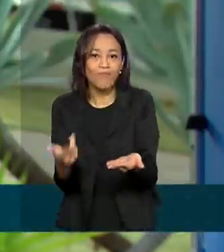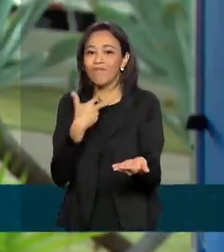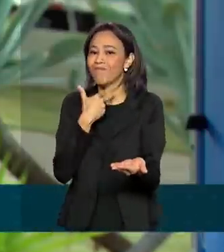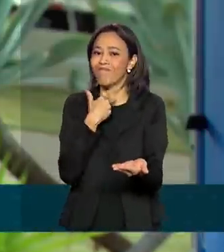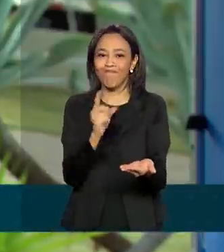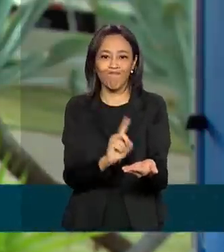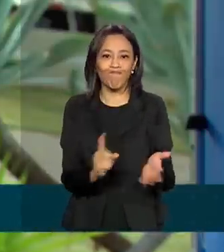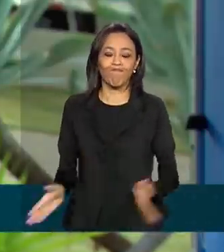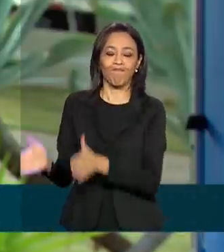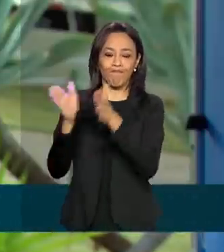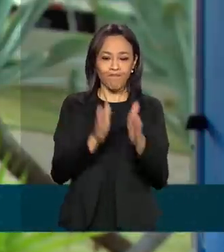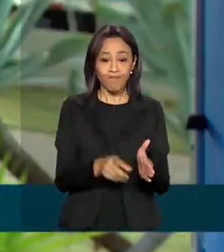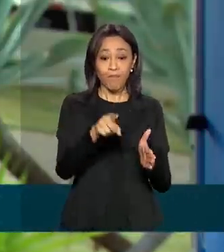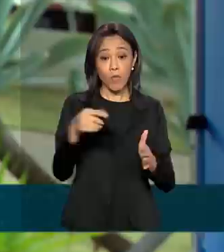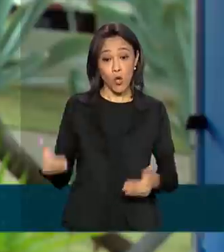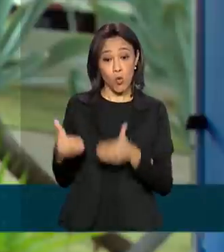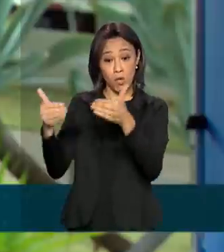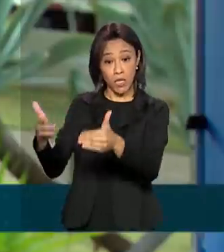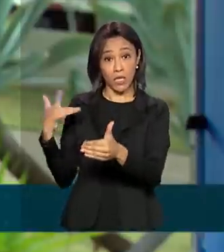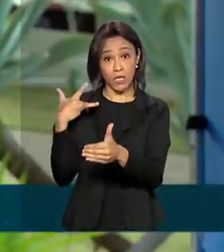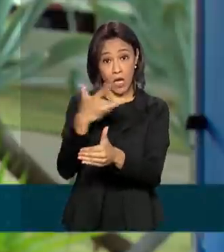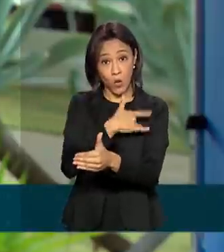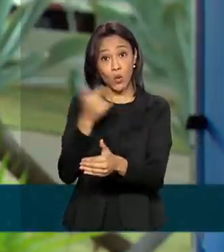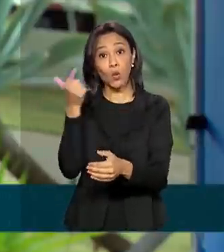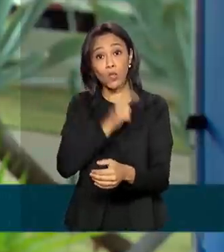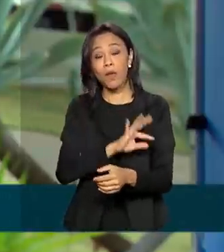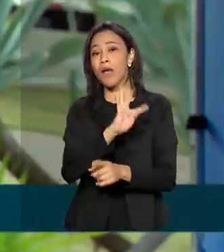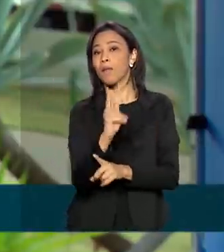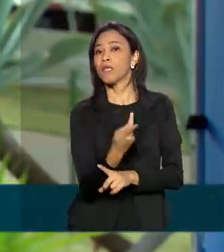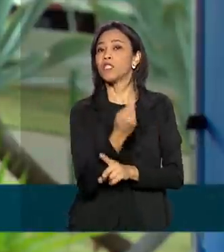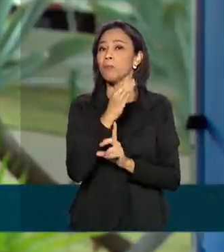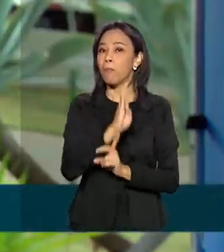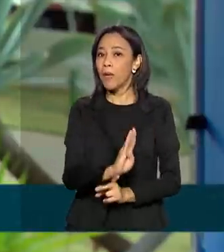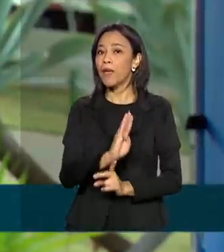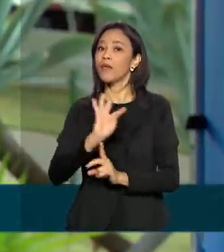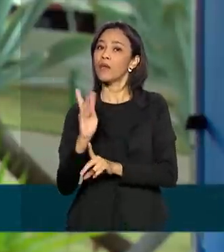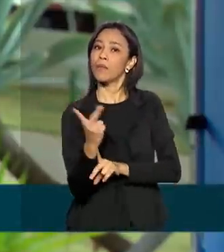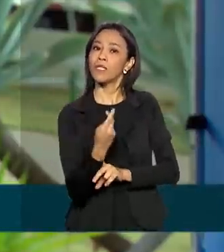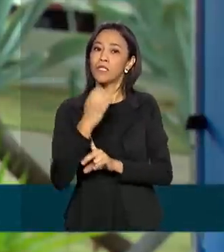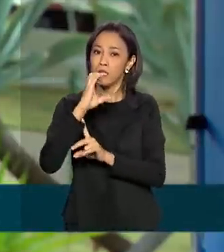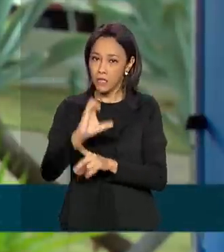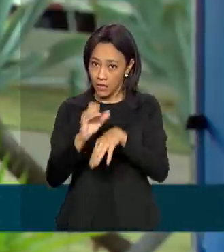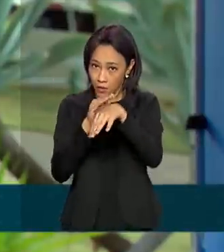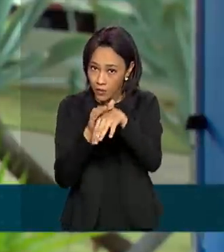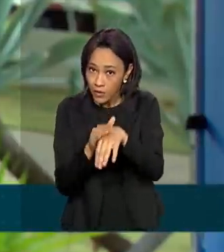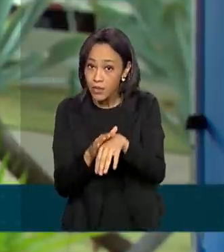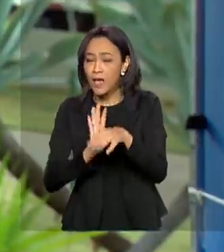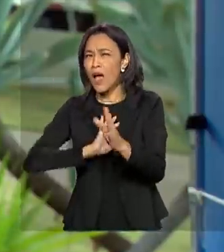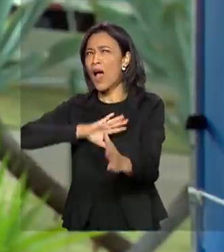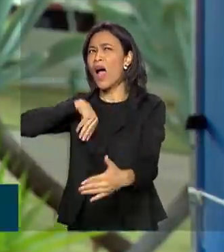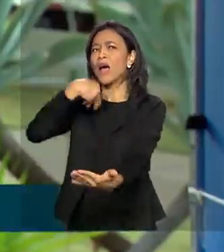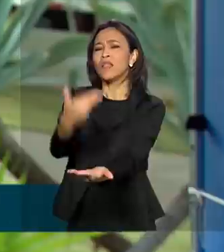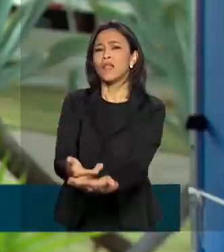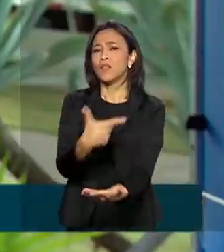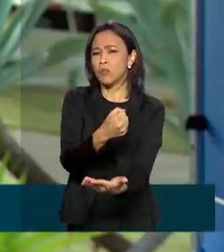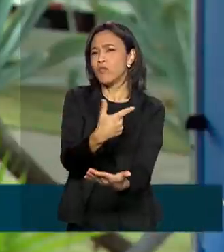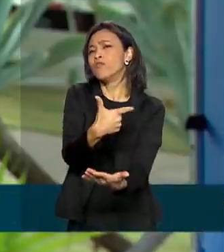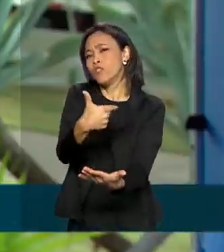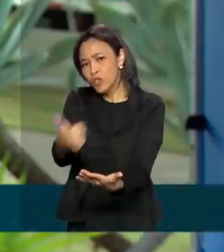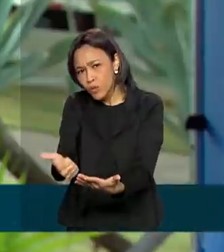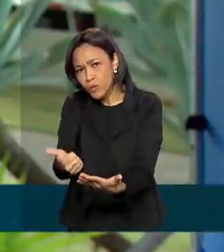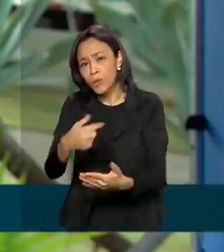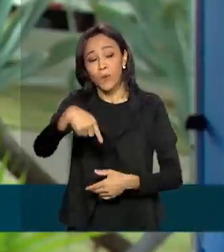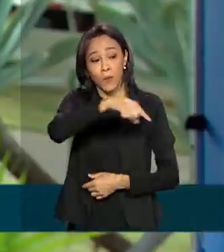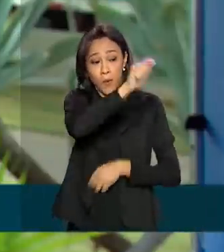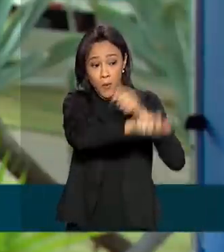estoque do medicamento para as hepatites B e C, que garante o abastecimento da rede pública até 2021. Os